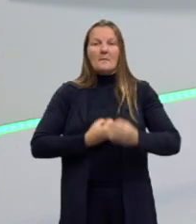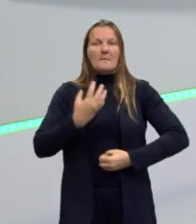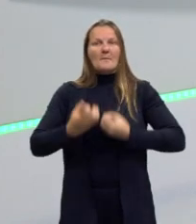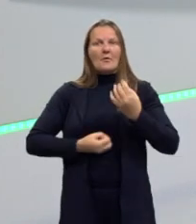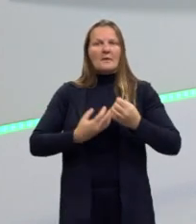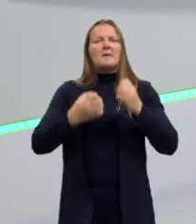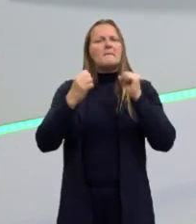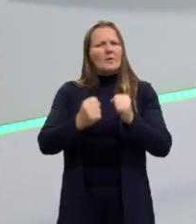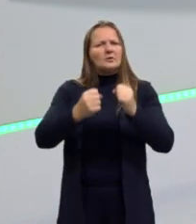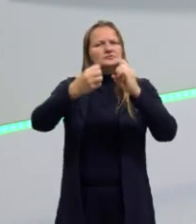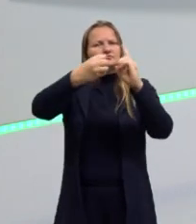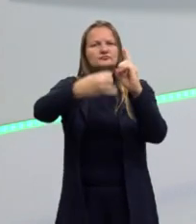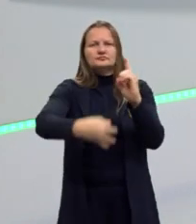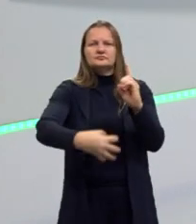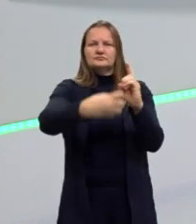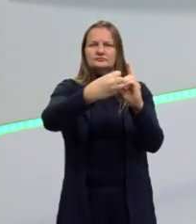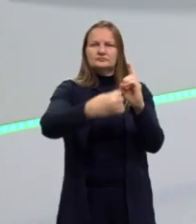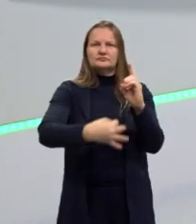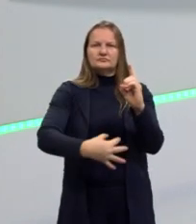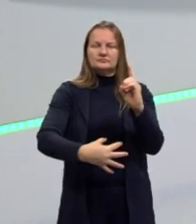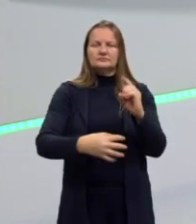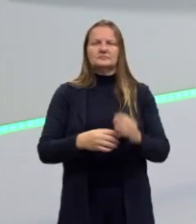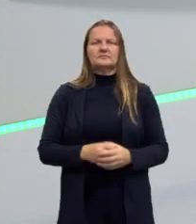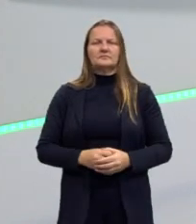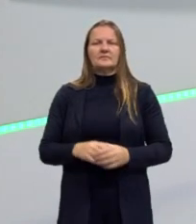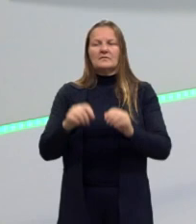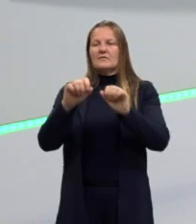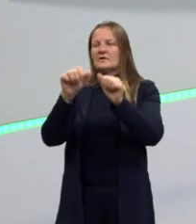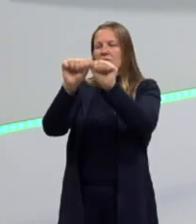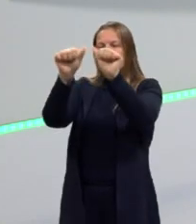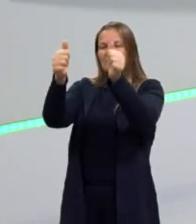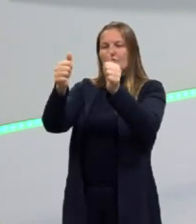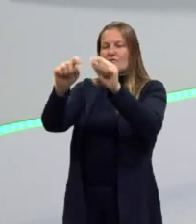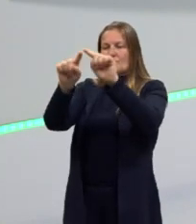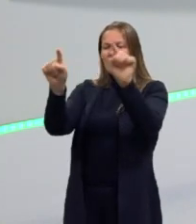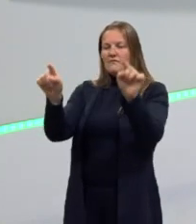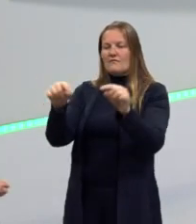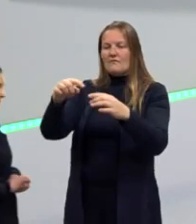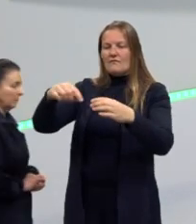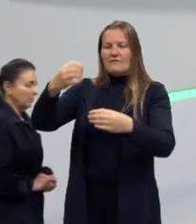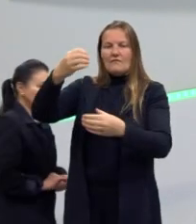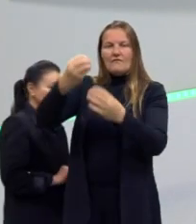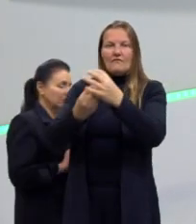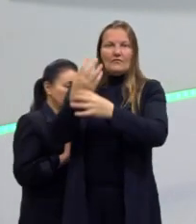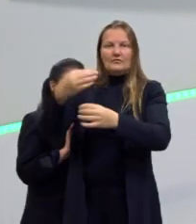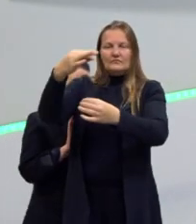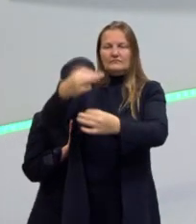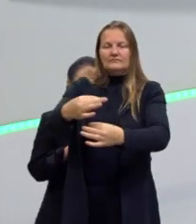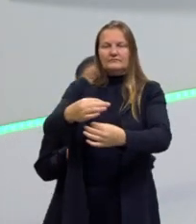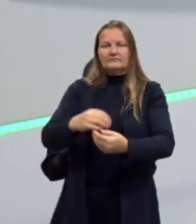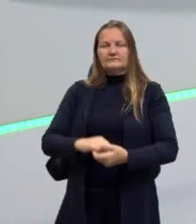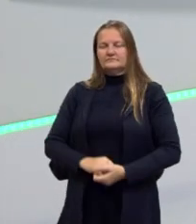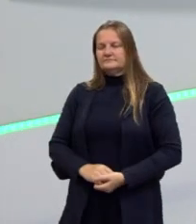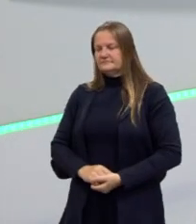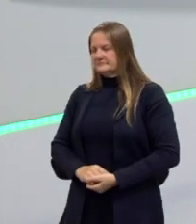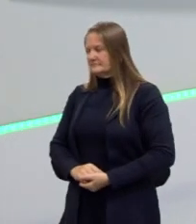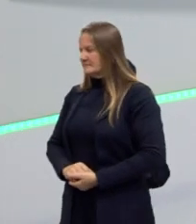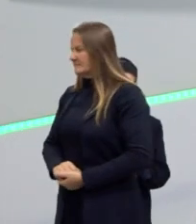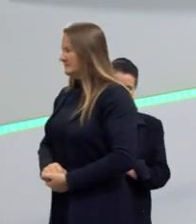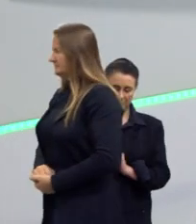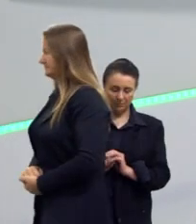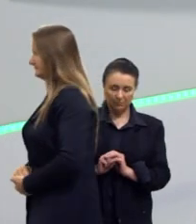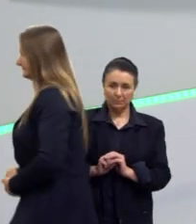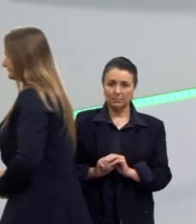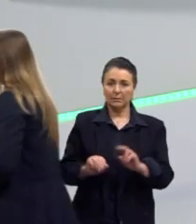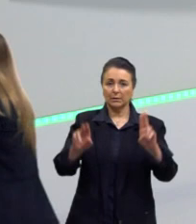descrever um vaso, por exemplo, como a gente vai ver na sequência. Temas baseados o quê? Na realidade,